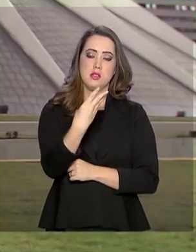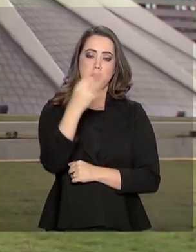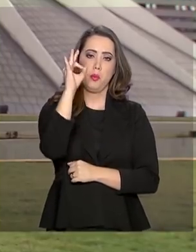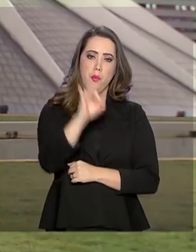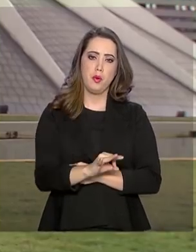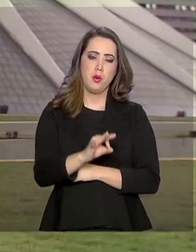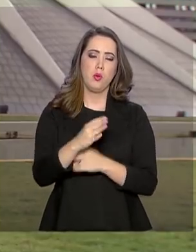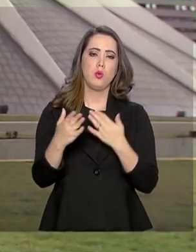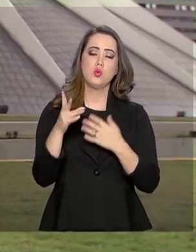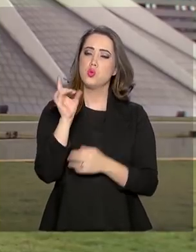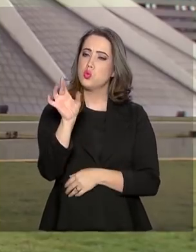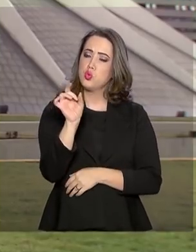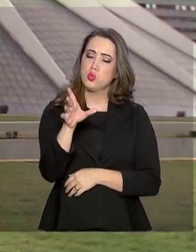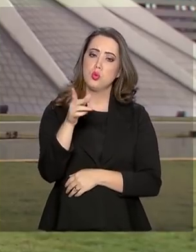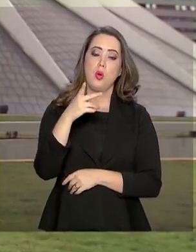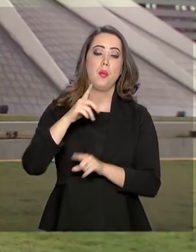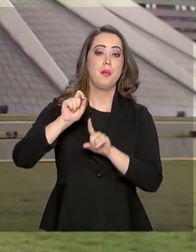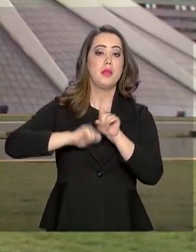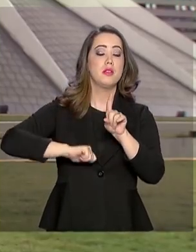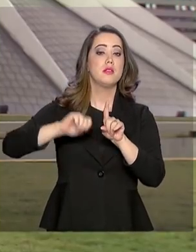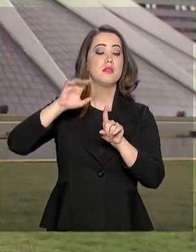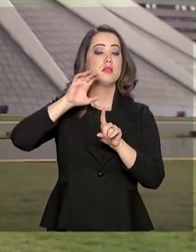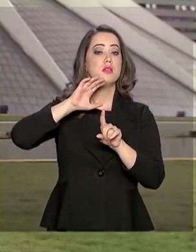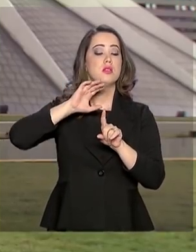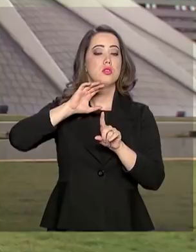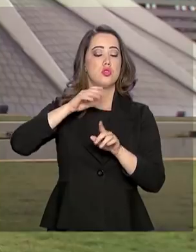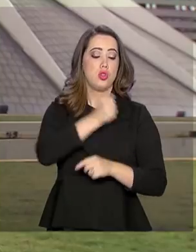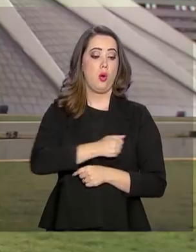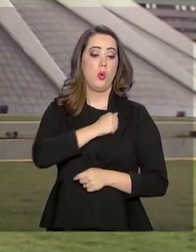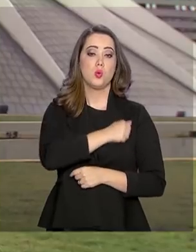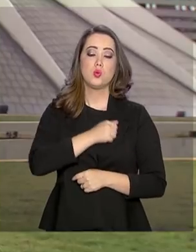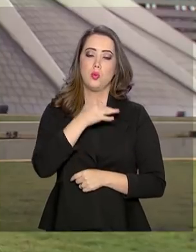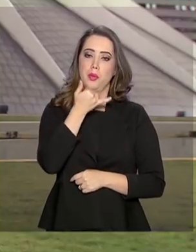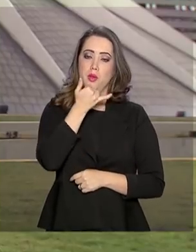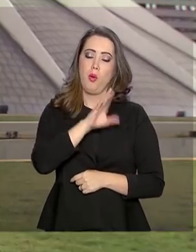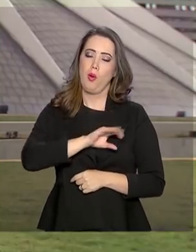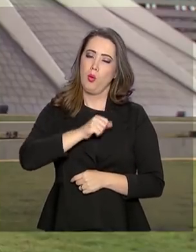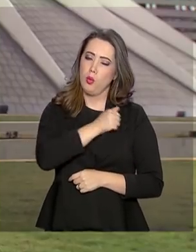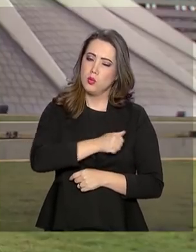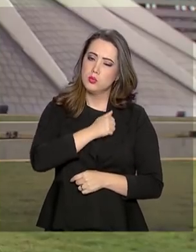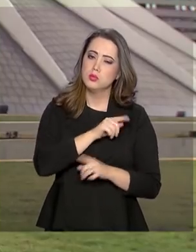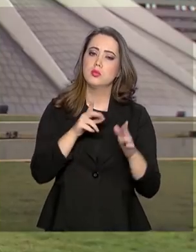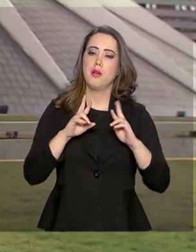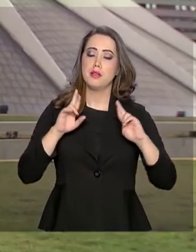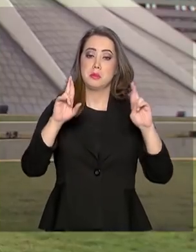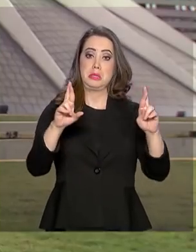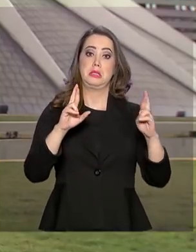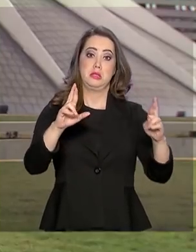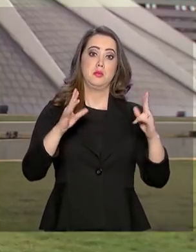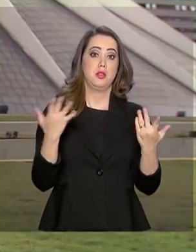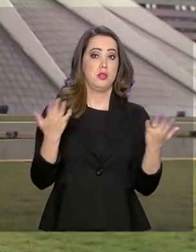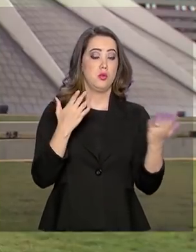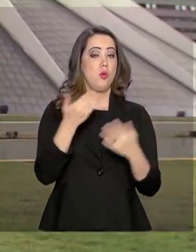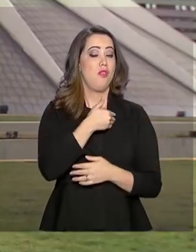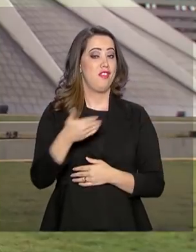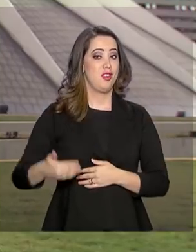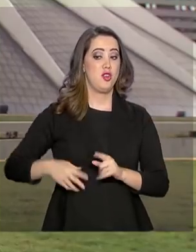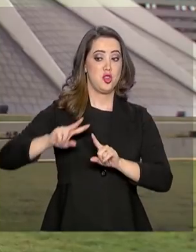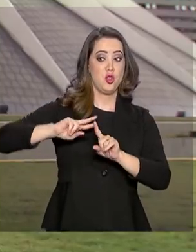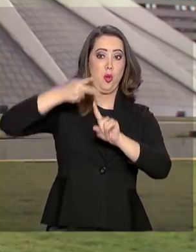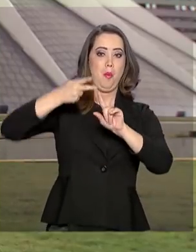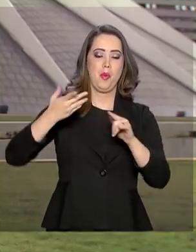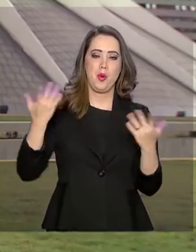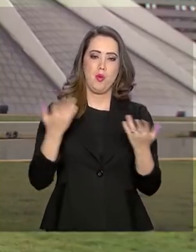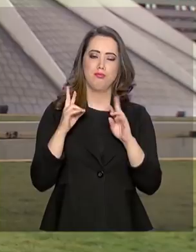somente para o mês de agosto. A expectativa é tão grande que o governo dobrou a previsão inicial. Agora são